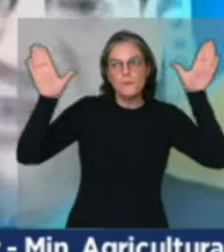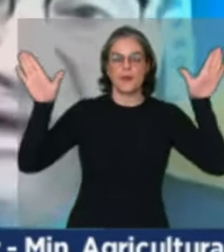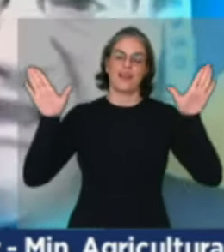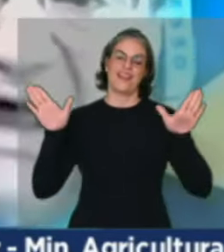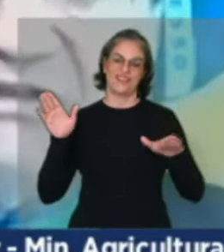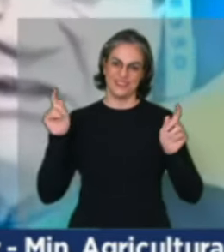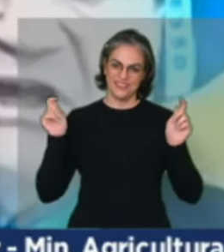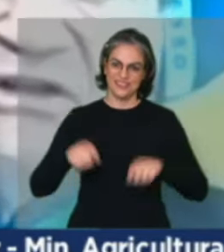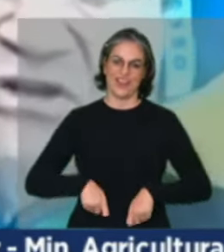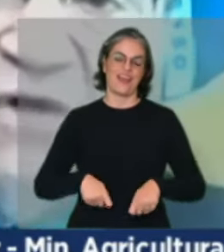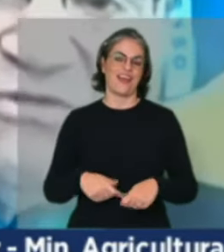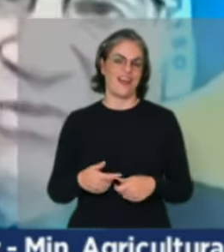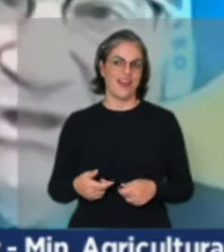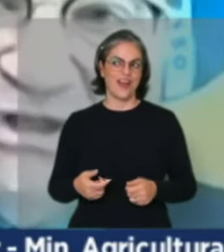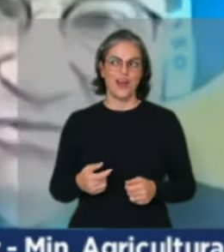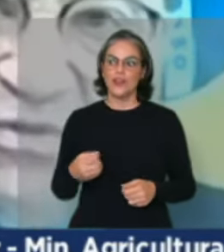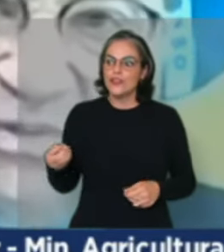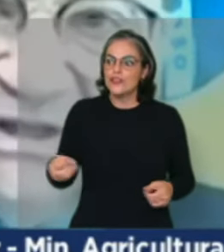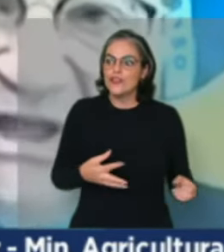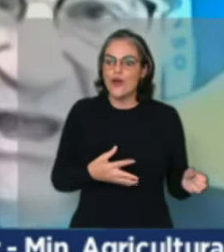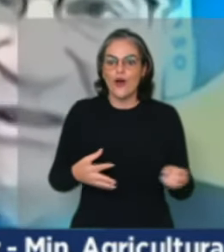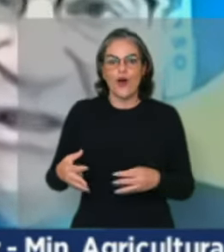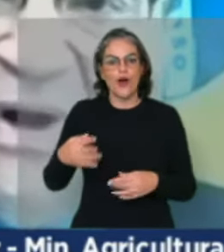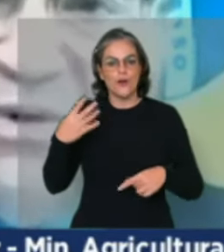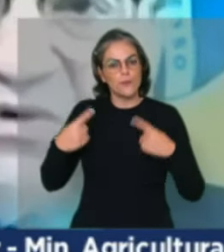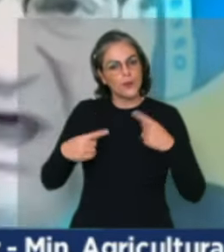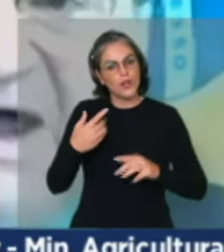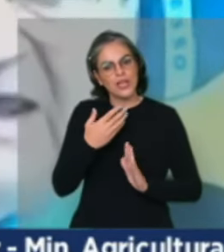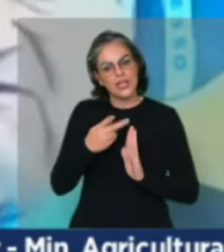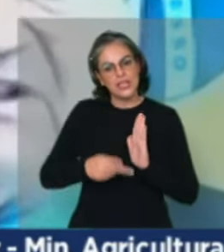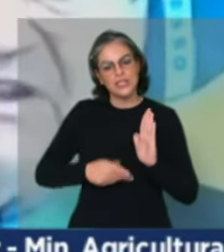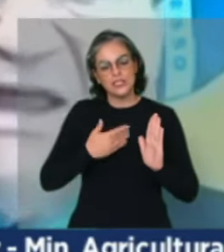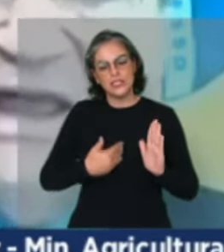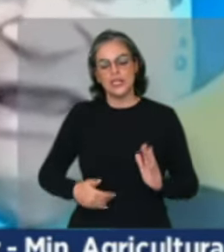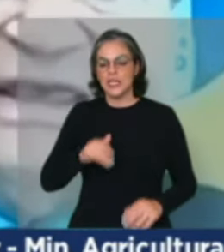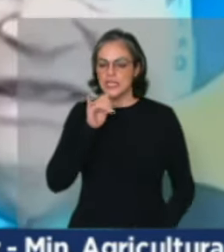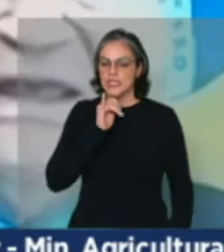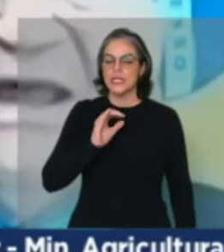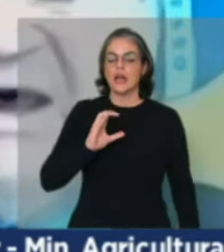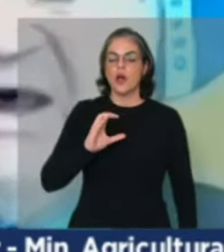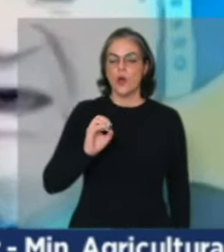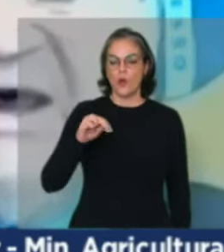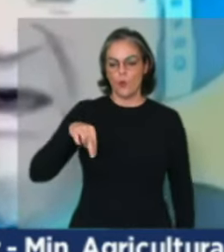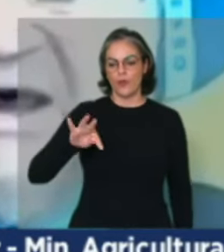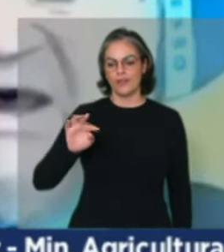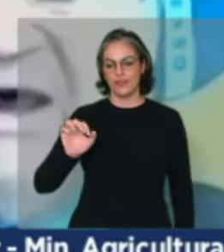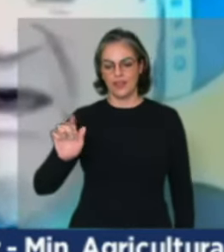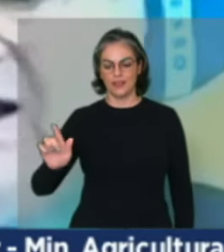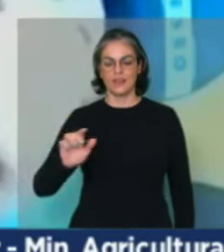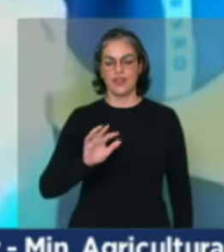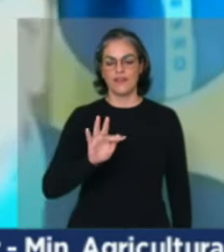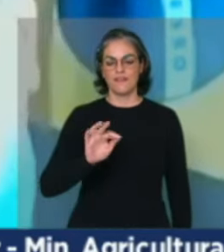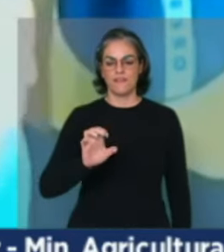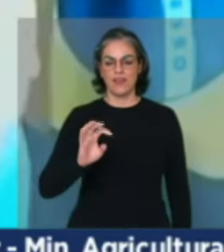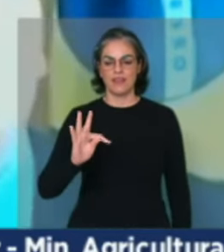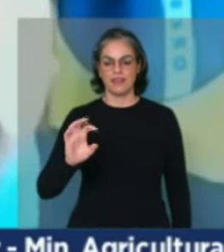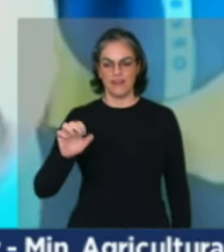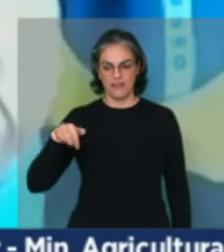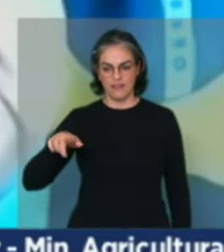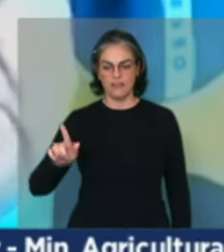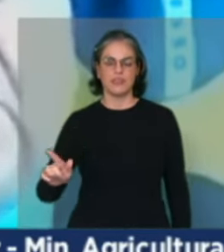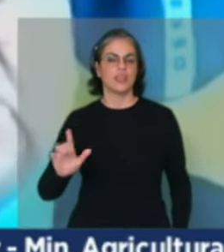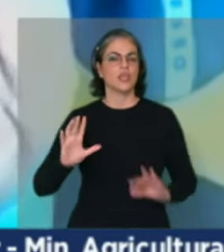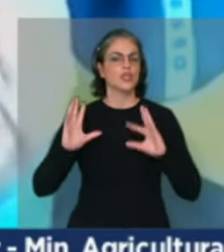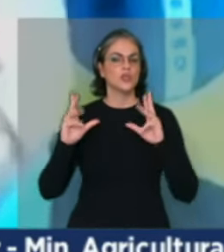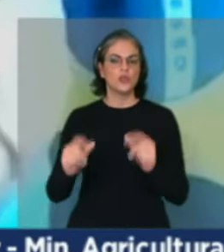possibilidades de novas políticas públicas. Então, a CONTAG, a PETAEG, todas as entidades sempre